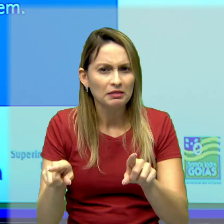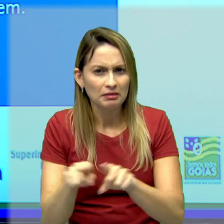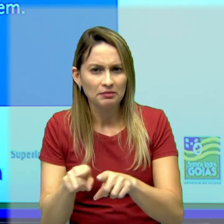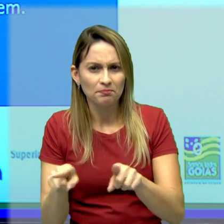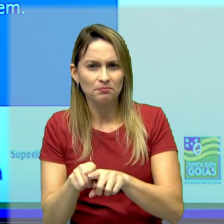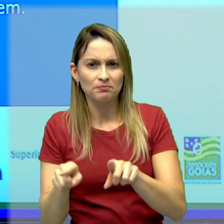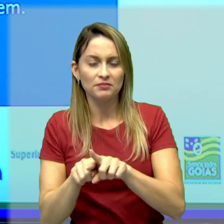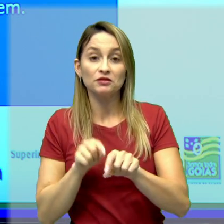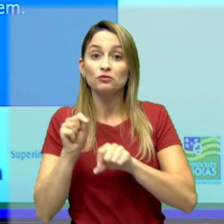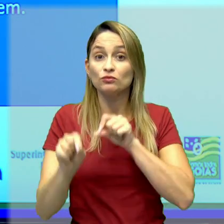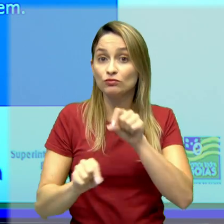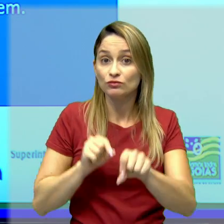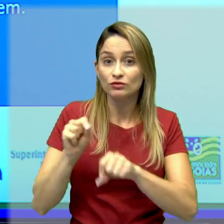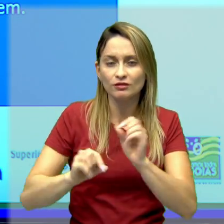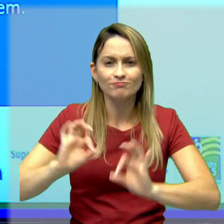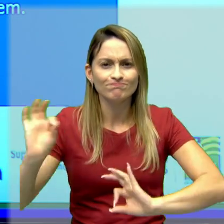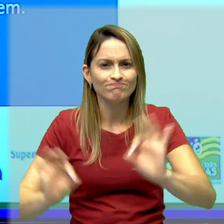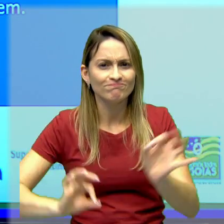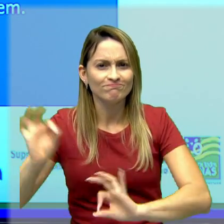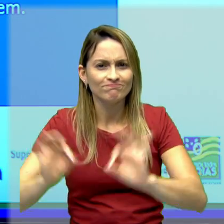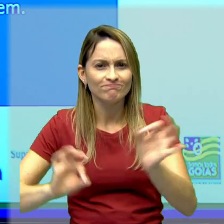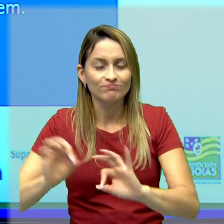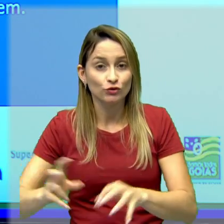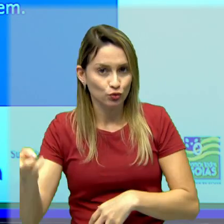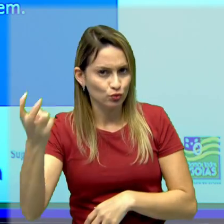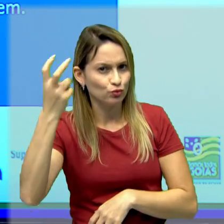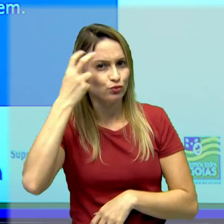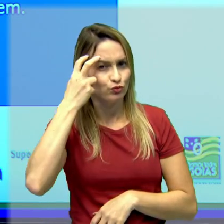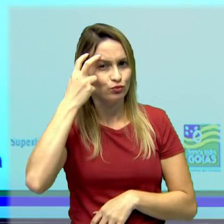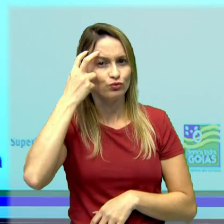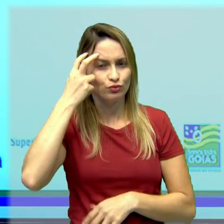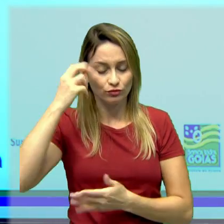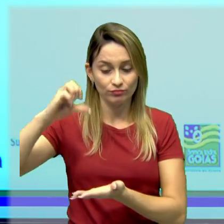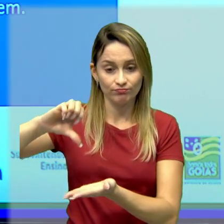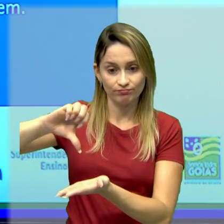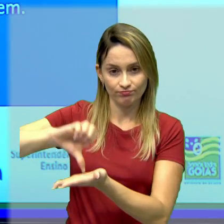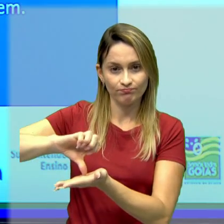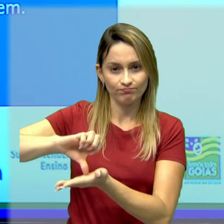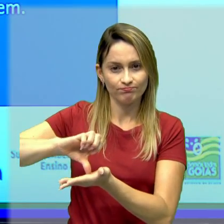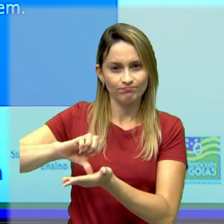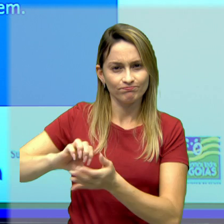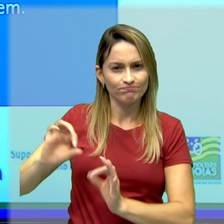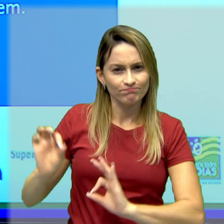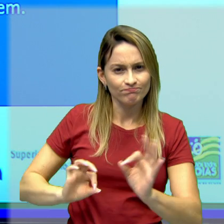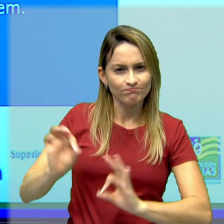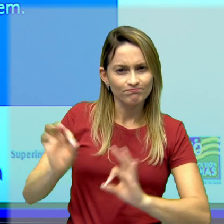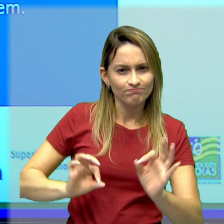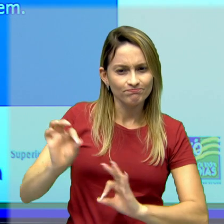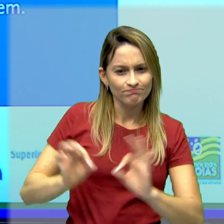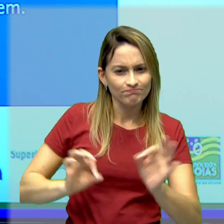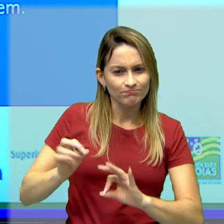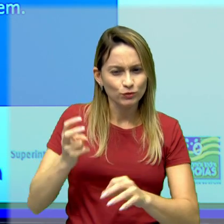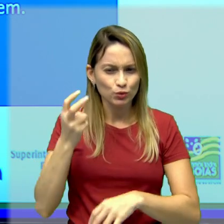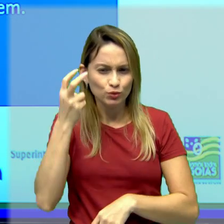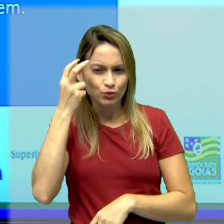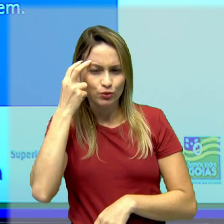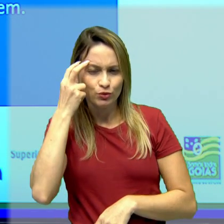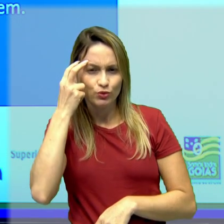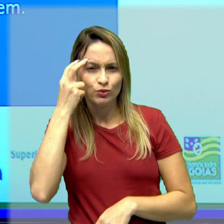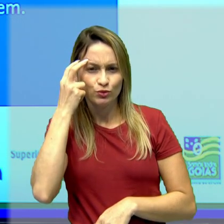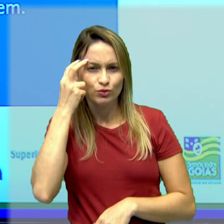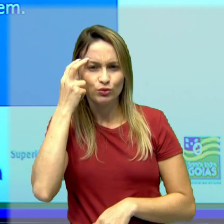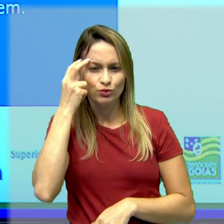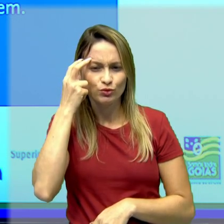Houve um processo também de formação cultural. Então, veja. Em Atenas, essas formações culturais foram